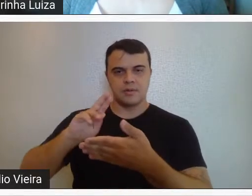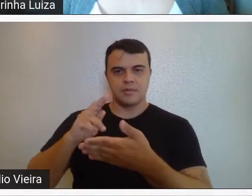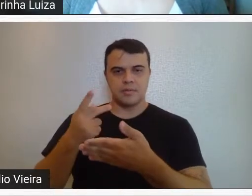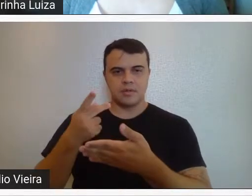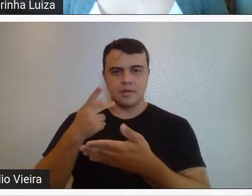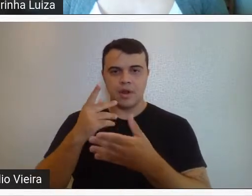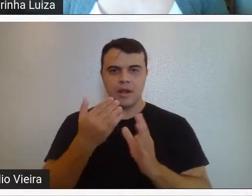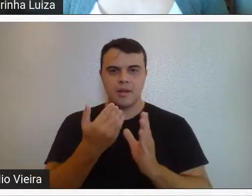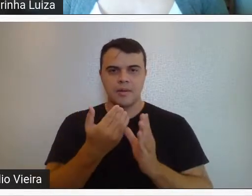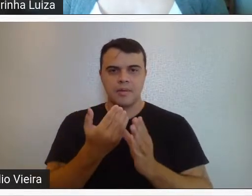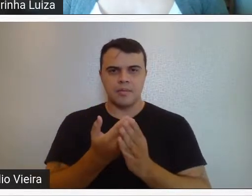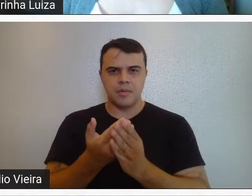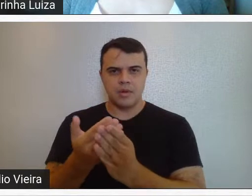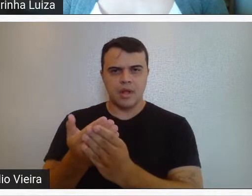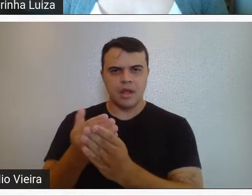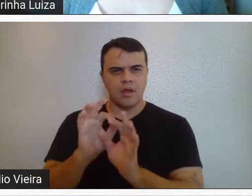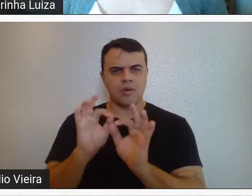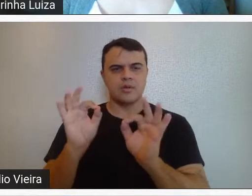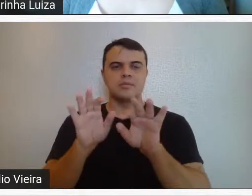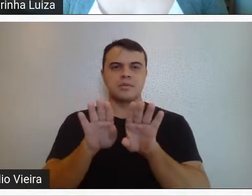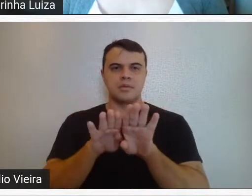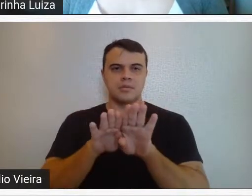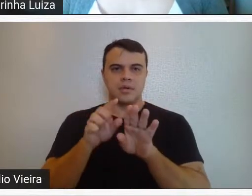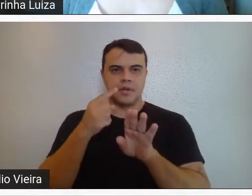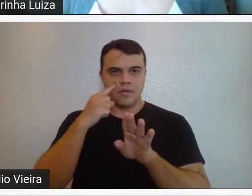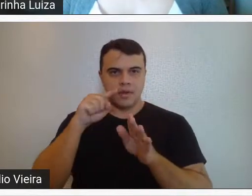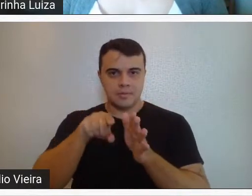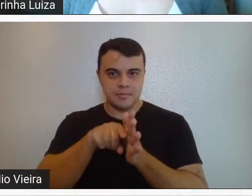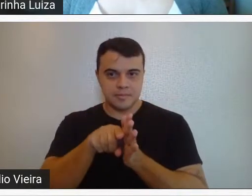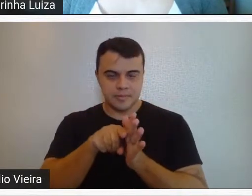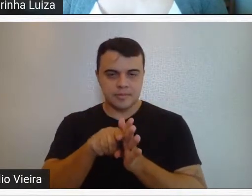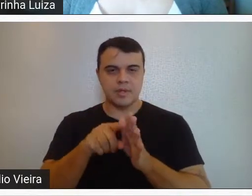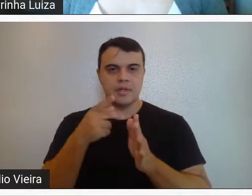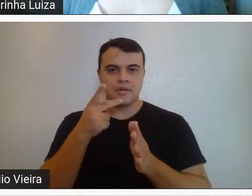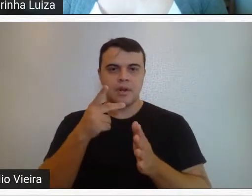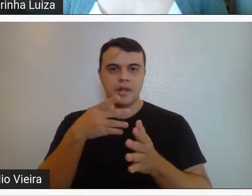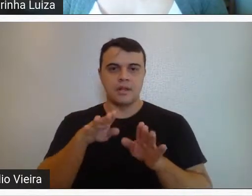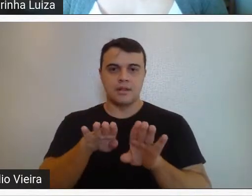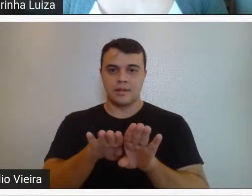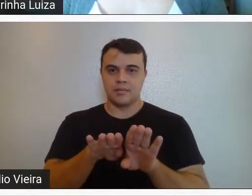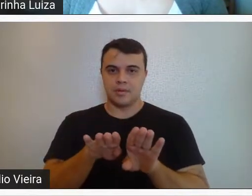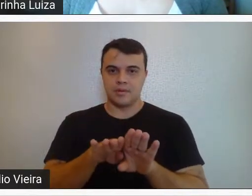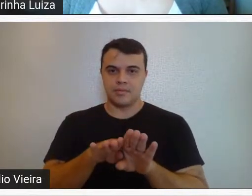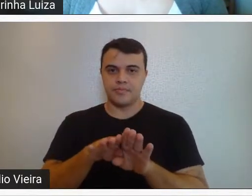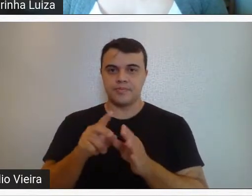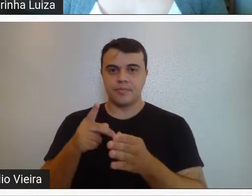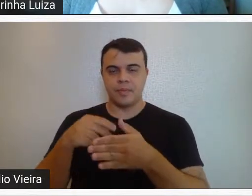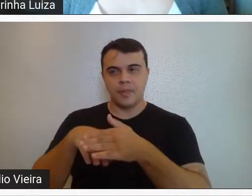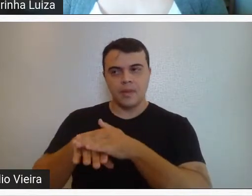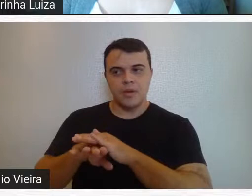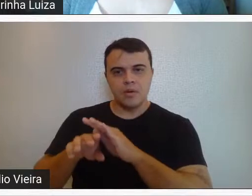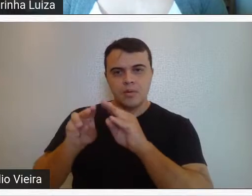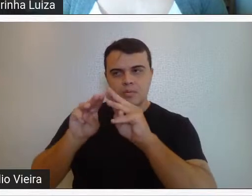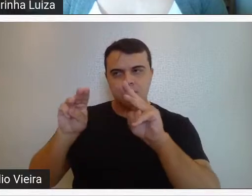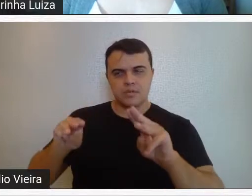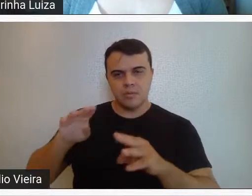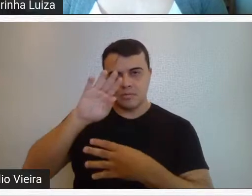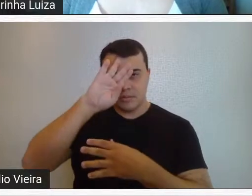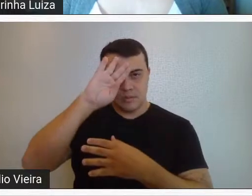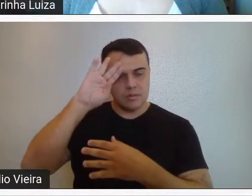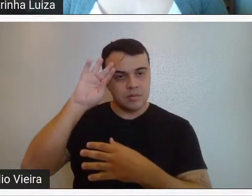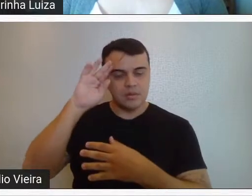biblioteca ótima também, pode ser consultada. Queria chamar a atenção também para o acervo do Museu da Pampulha, que